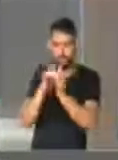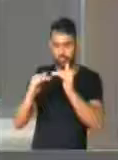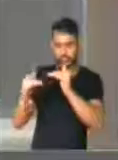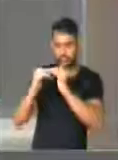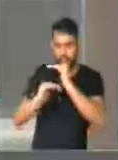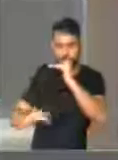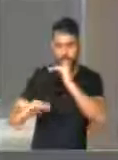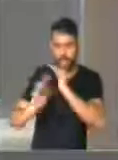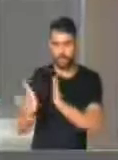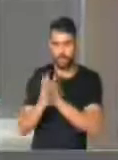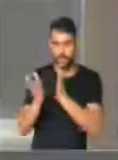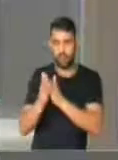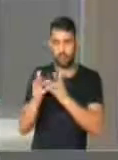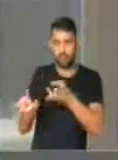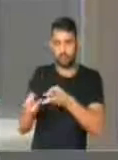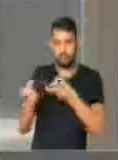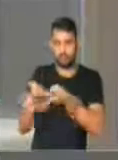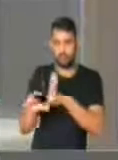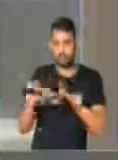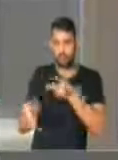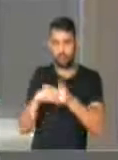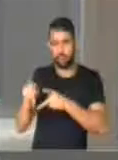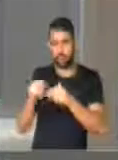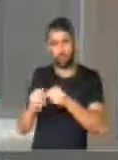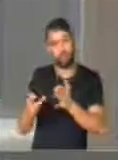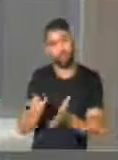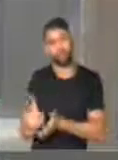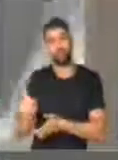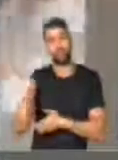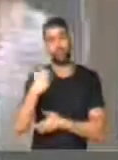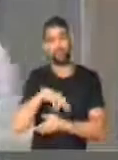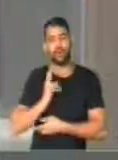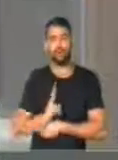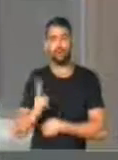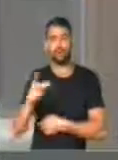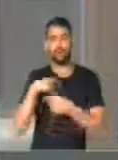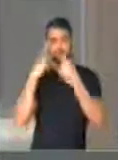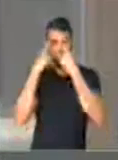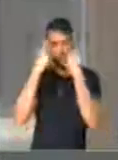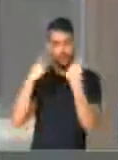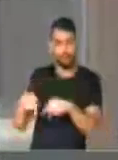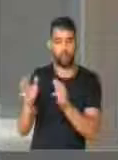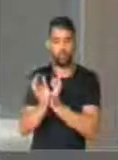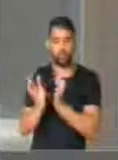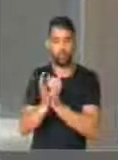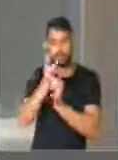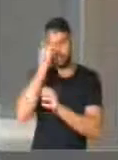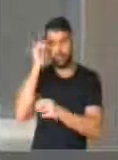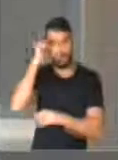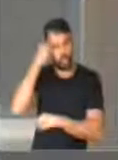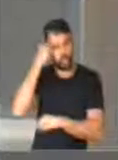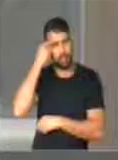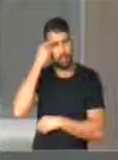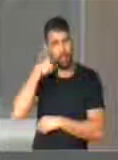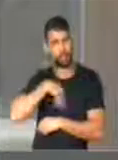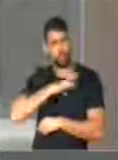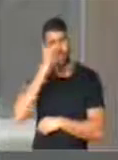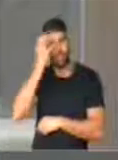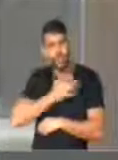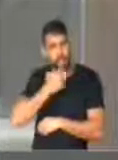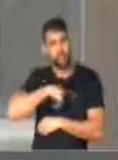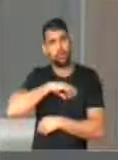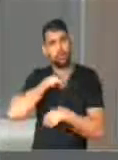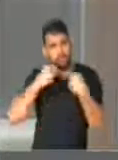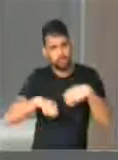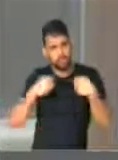as camadas mais pobres e exploradas da população, prossegue. E isso é muito grave. E isso